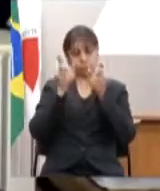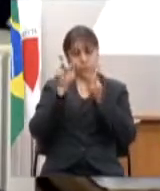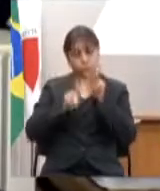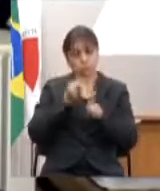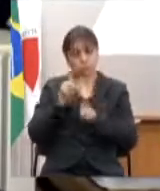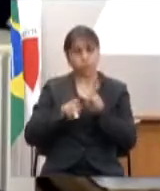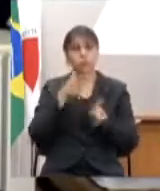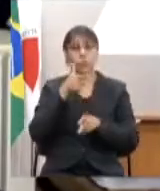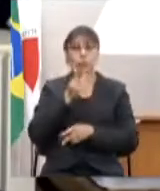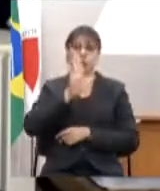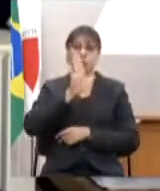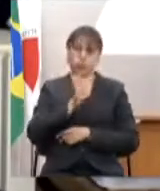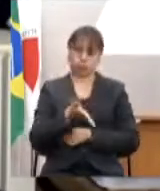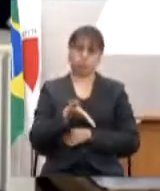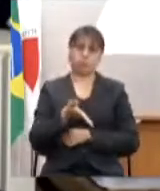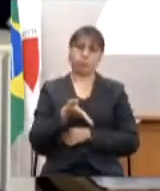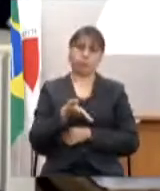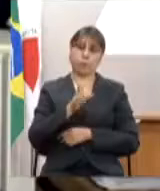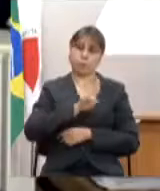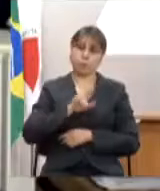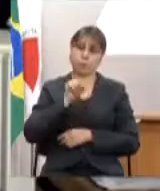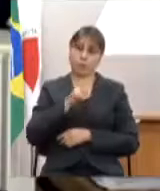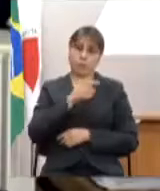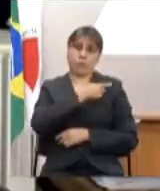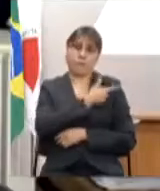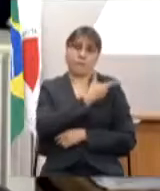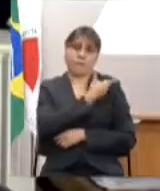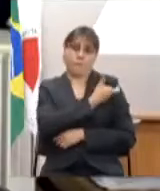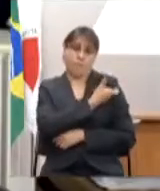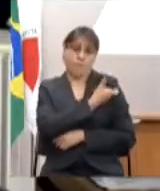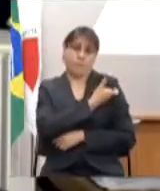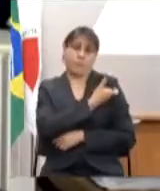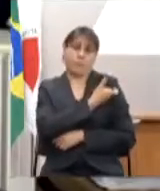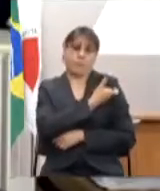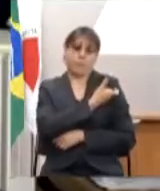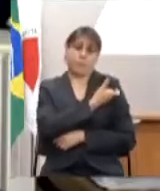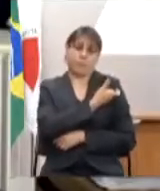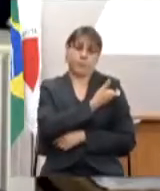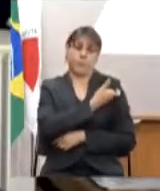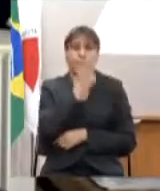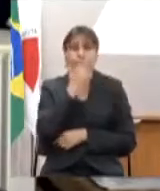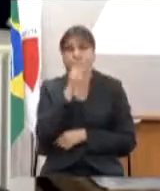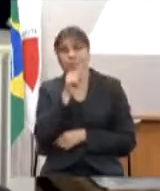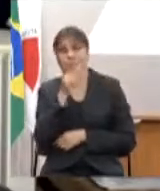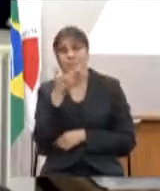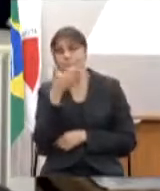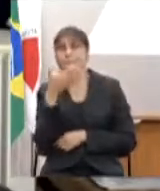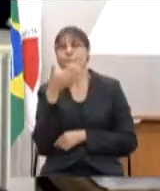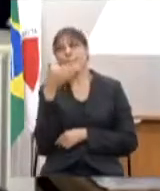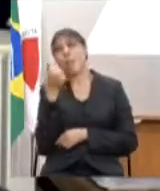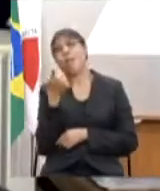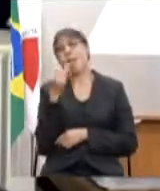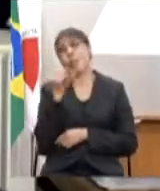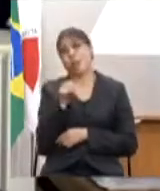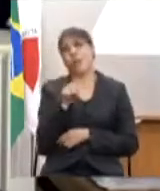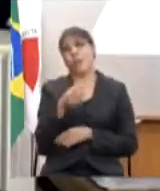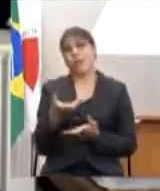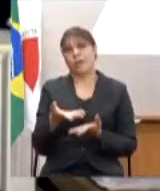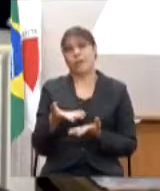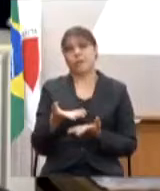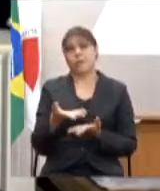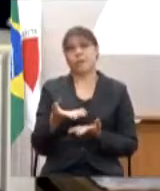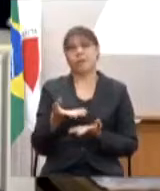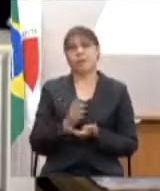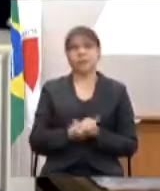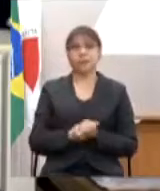com a vacina que porventura defina que vai ser a vacina mais eficaz e mais rápida dentro desse pool de